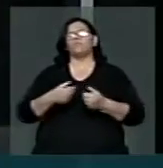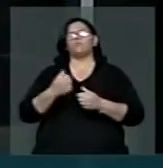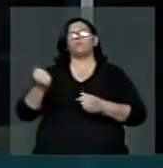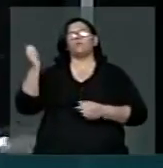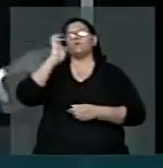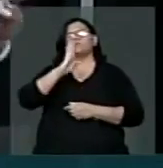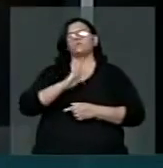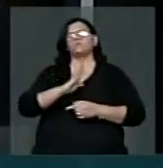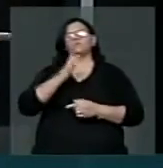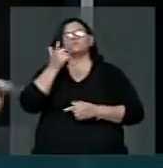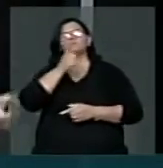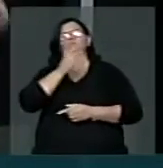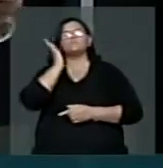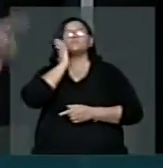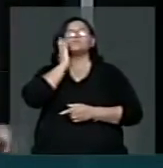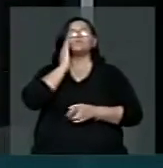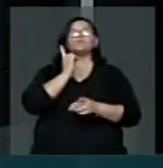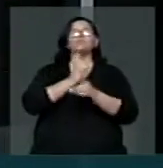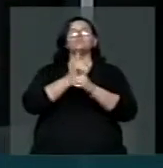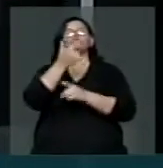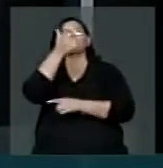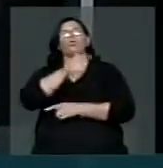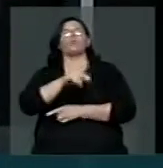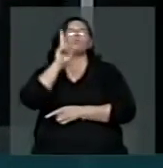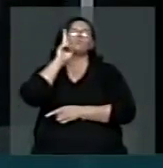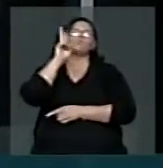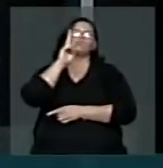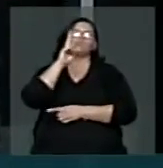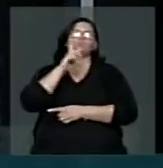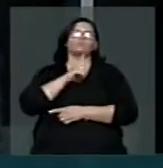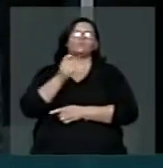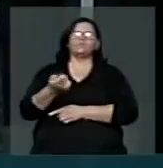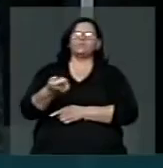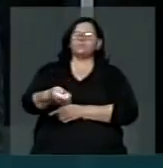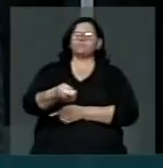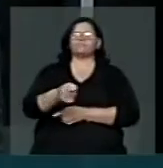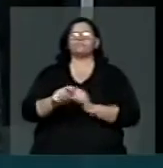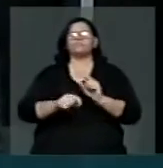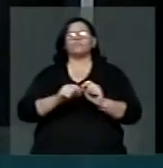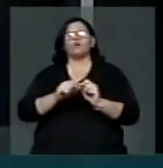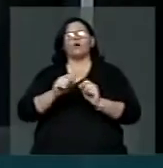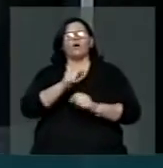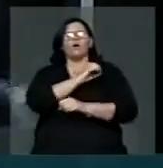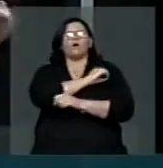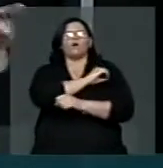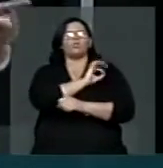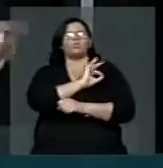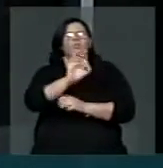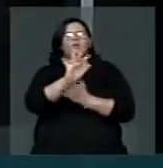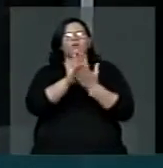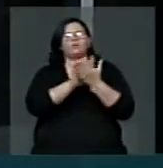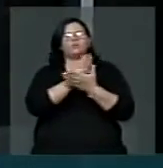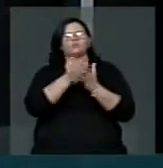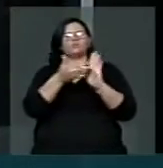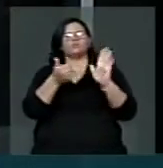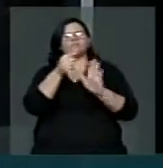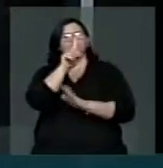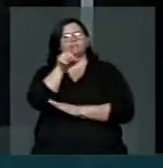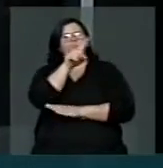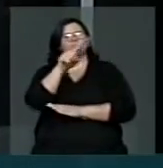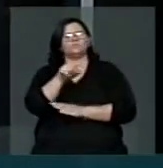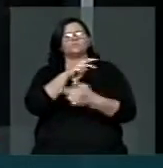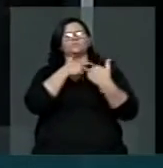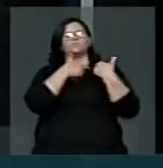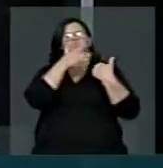reencontrar com a sua história e, definitivamente, ter uma ação de erradicação do analfabetismo e de responsabilidade para com os